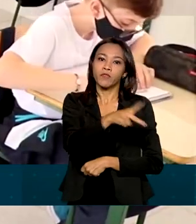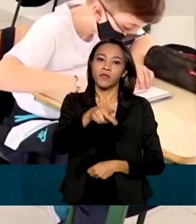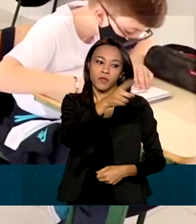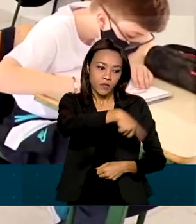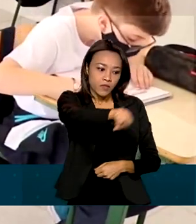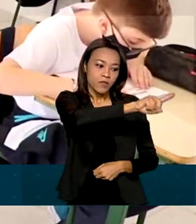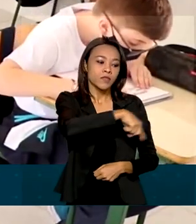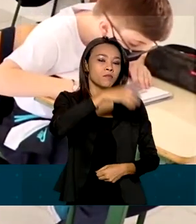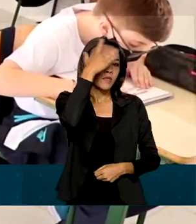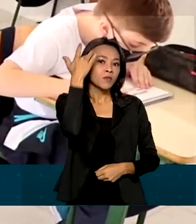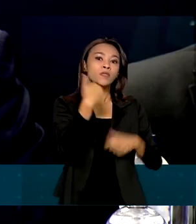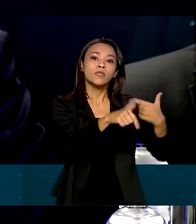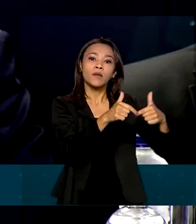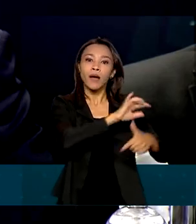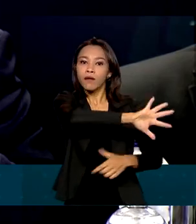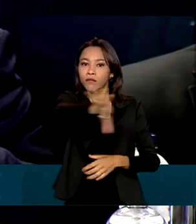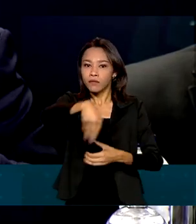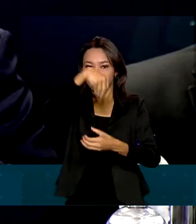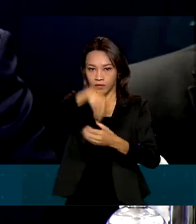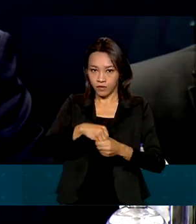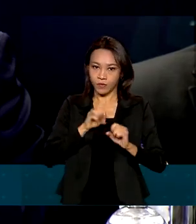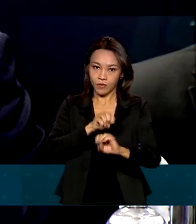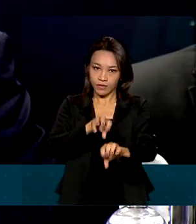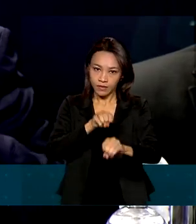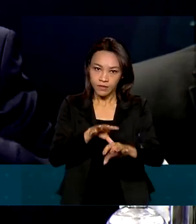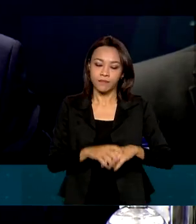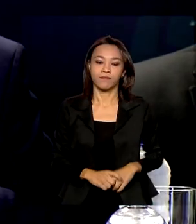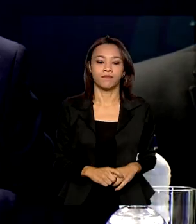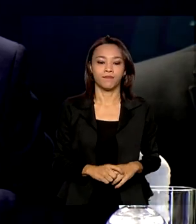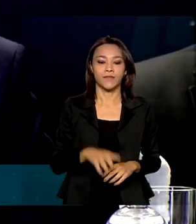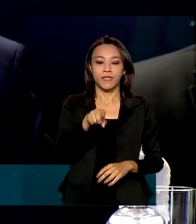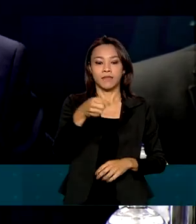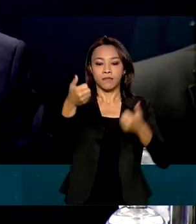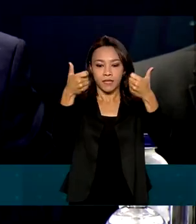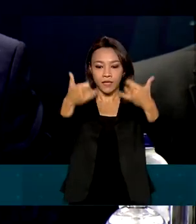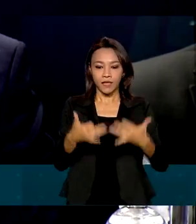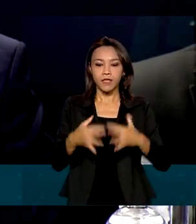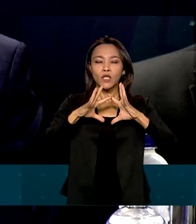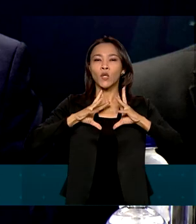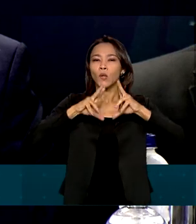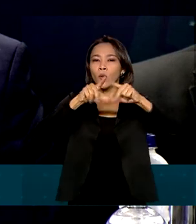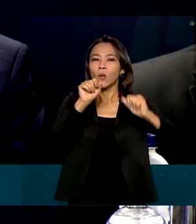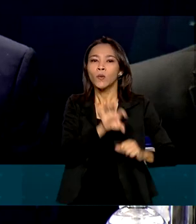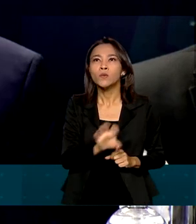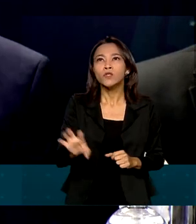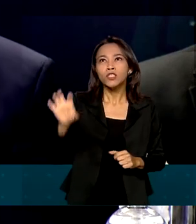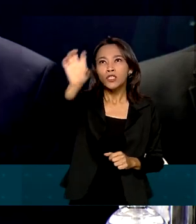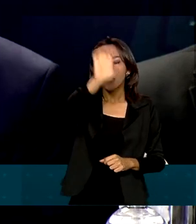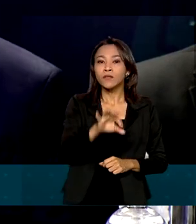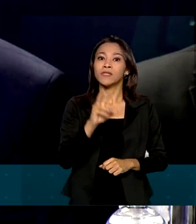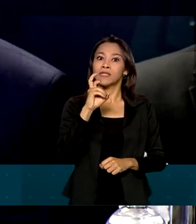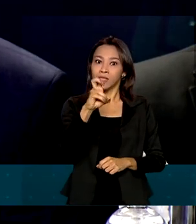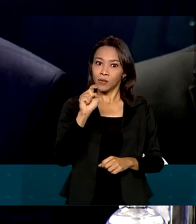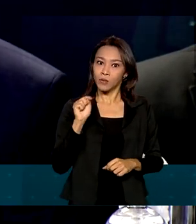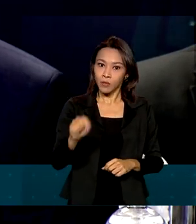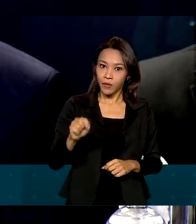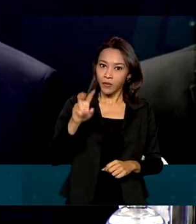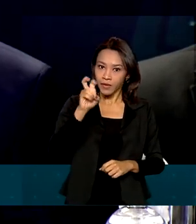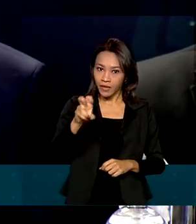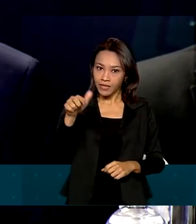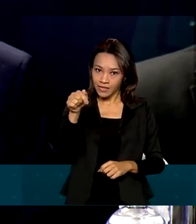trabalhadores do setor. Estimular que todos os estados e todos os 5.570